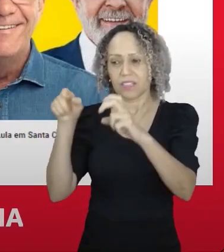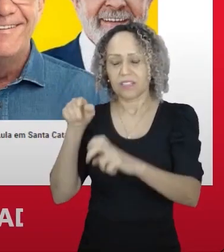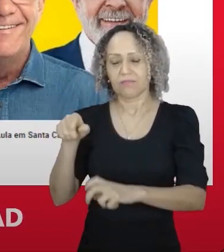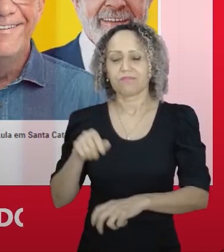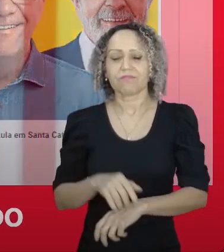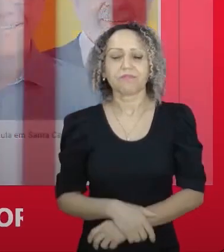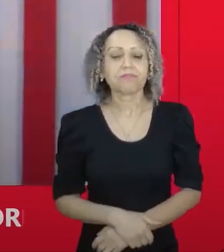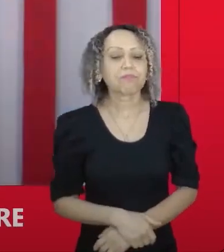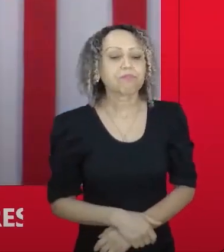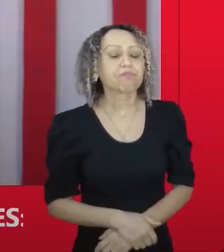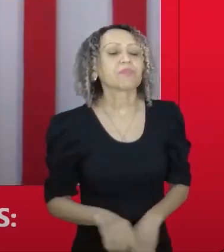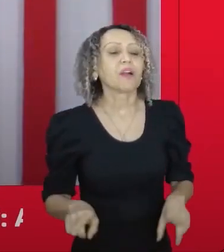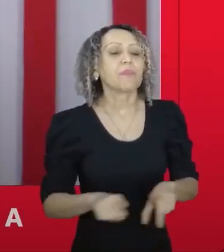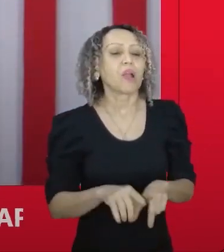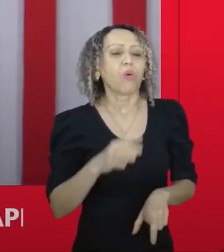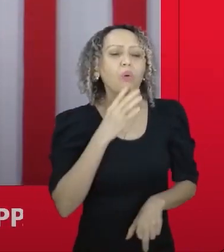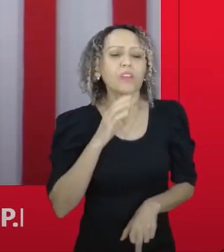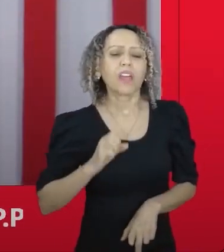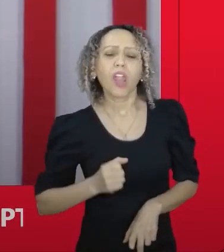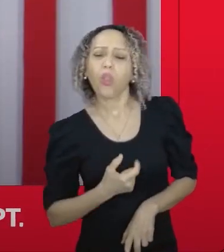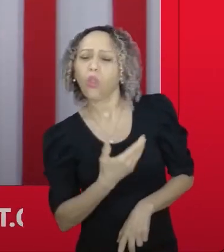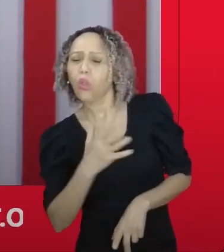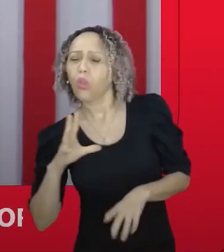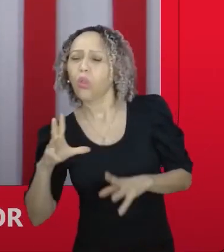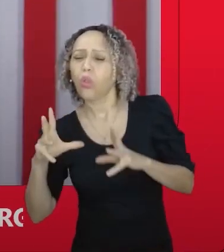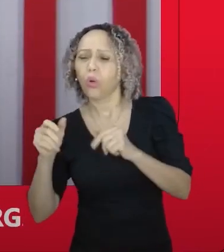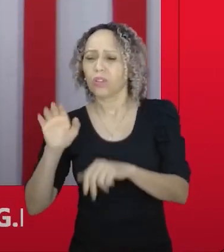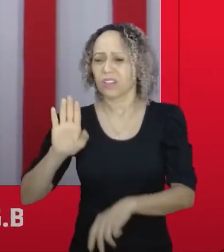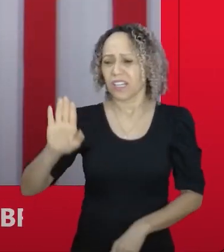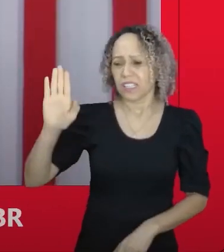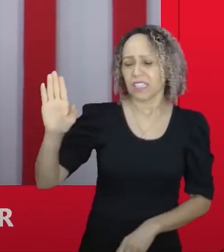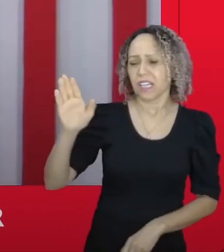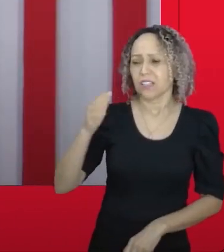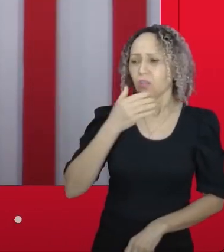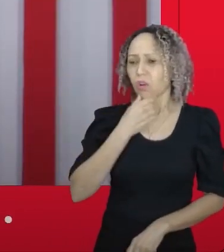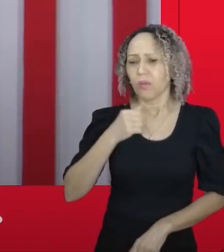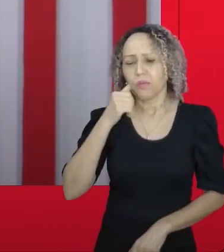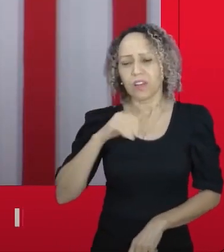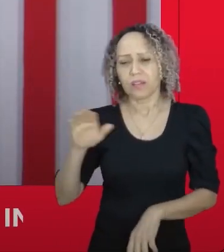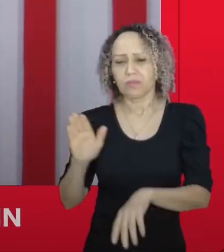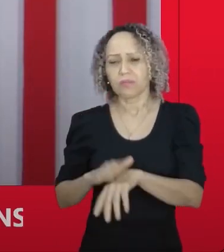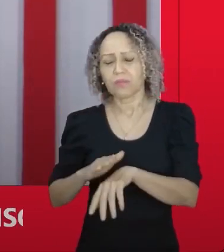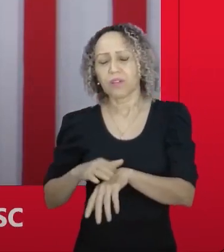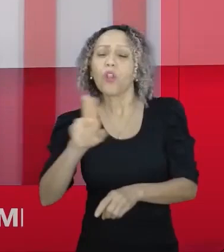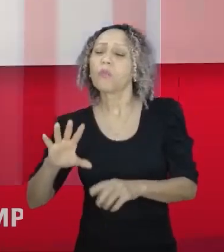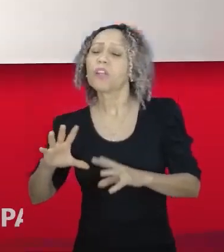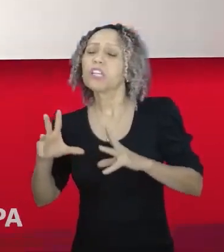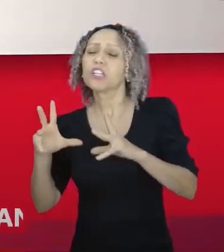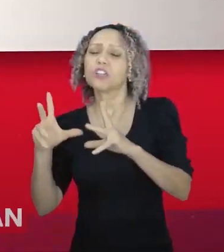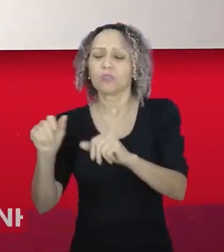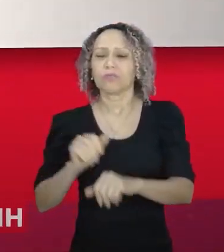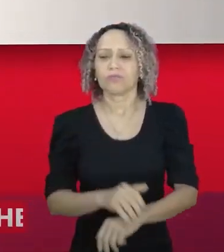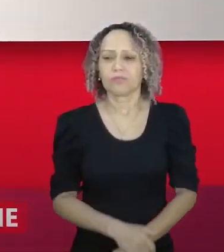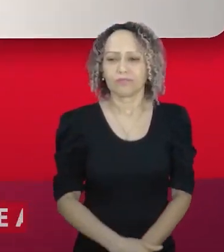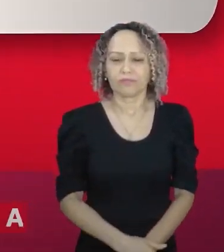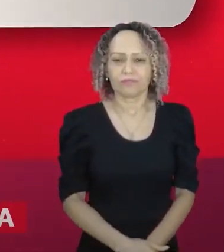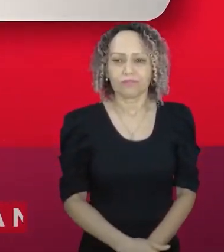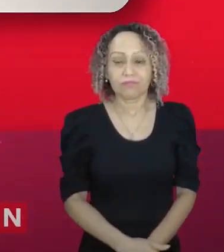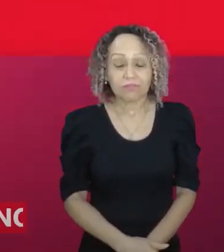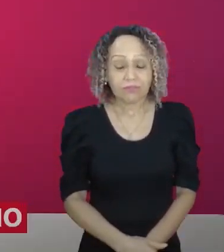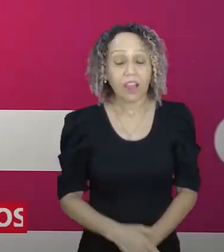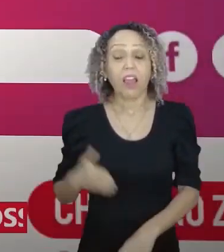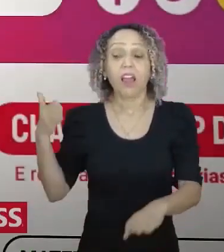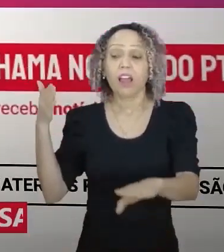Para conhecer todos os candidatos e todas as candidatas do PT em Santa Catarina, você acessa casa13